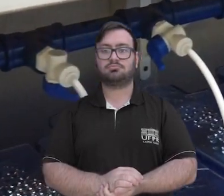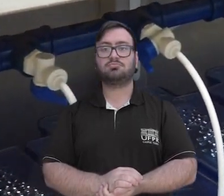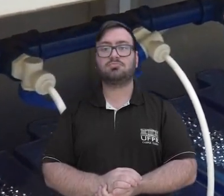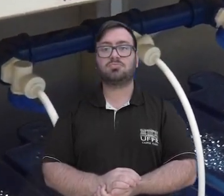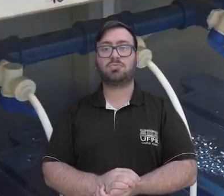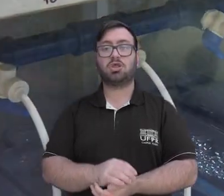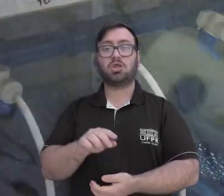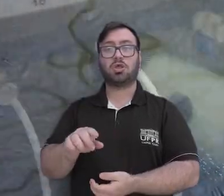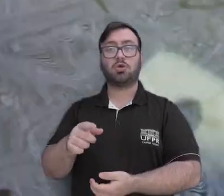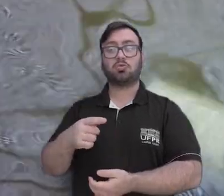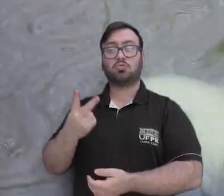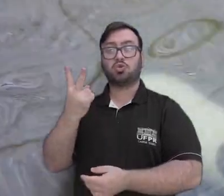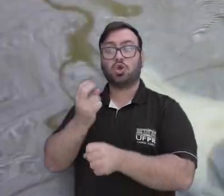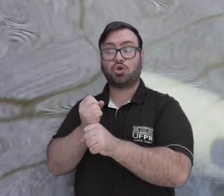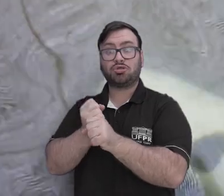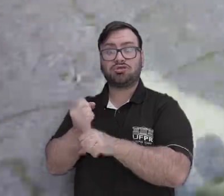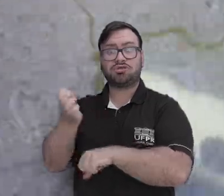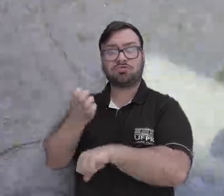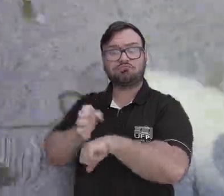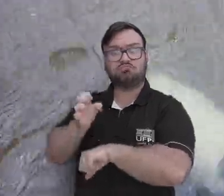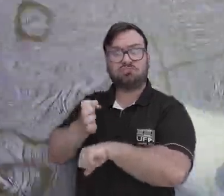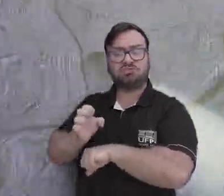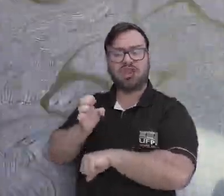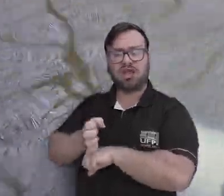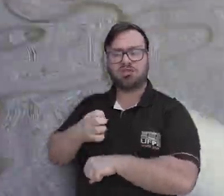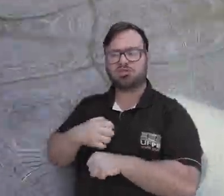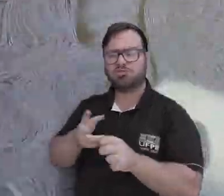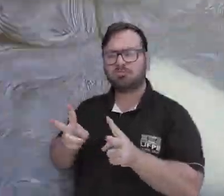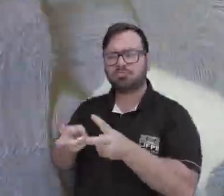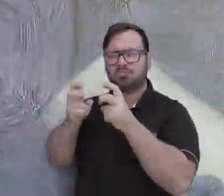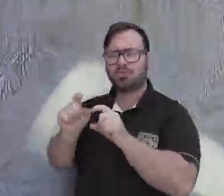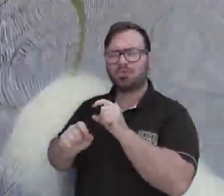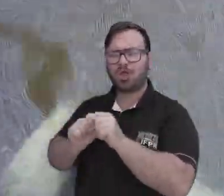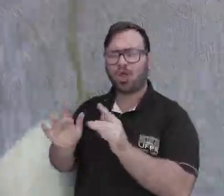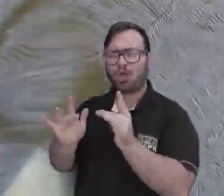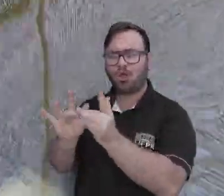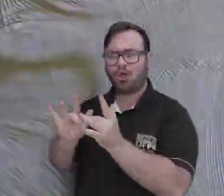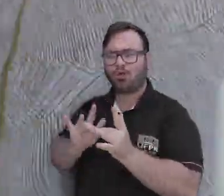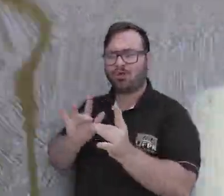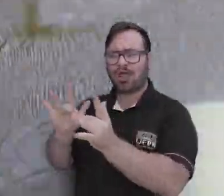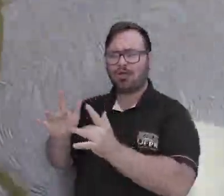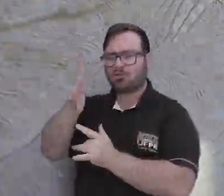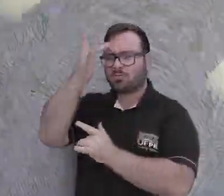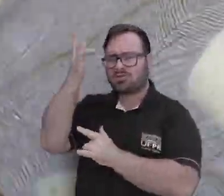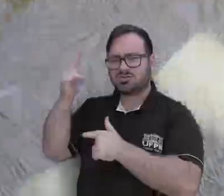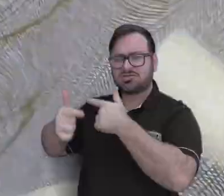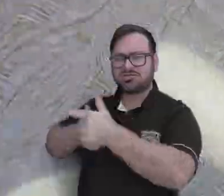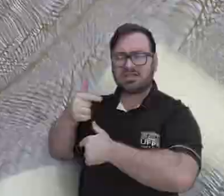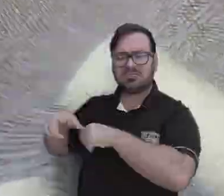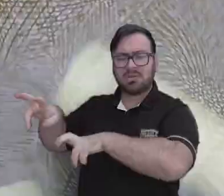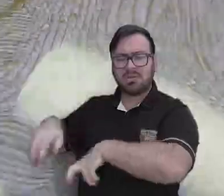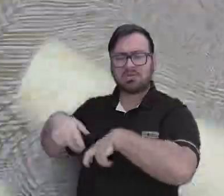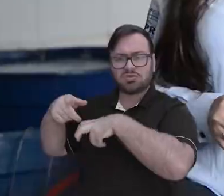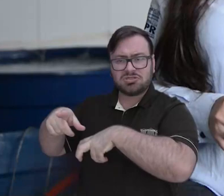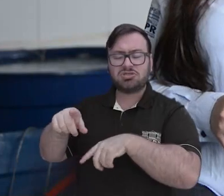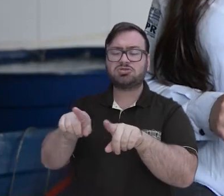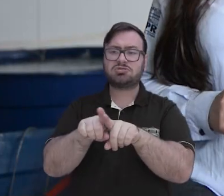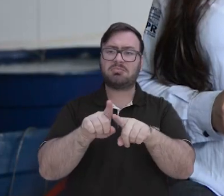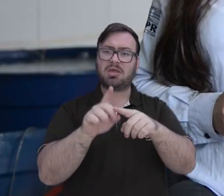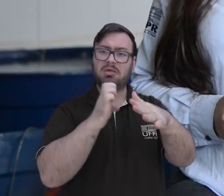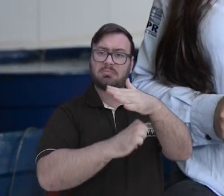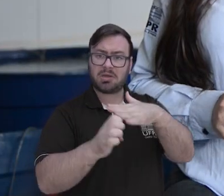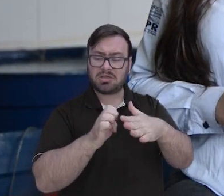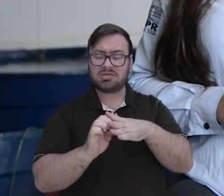Eu fiz dois anos de estágio. Dentro disso eu tive contato com vários produtores, com várias empresas. Eu já fiz